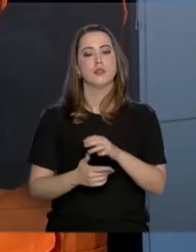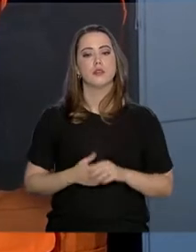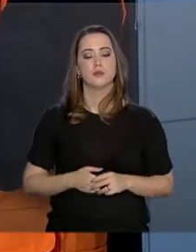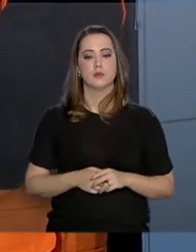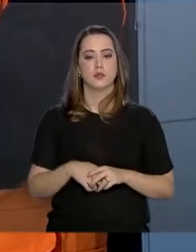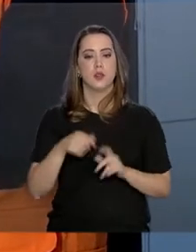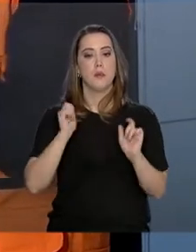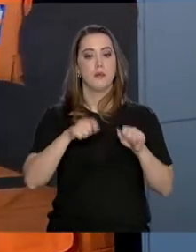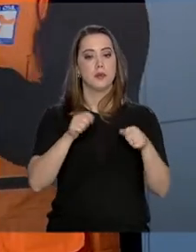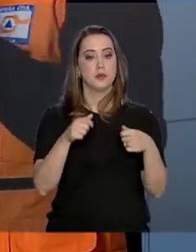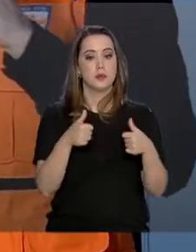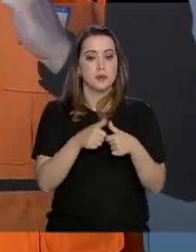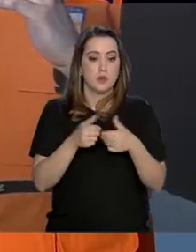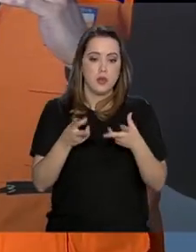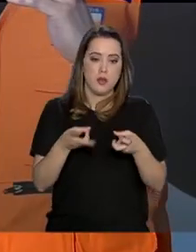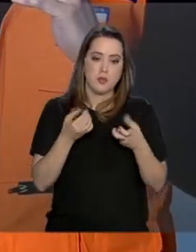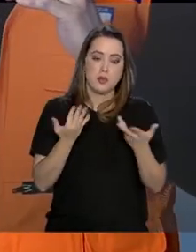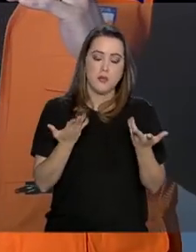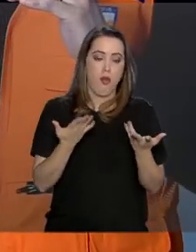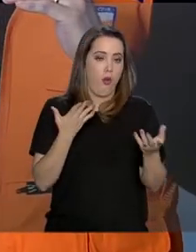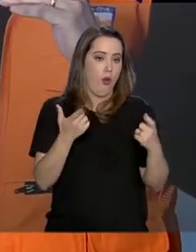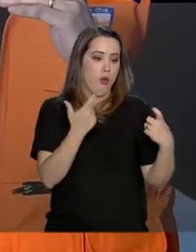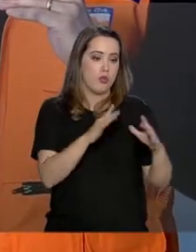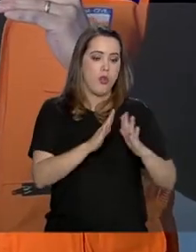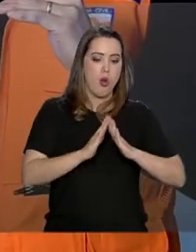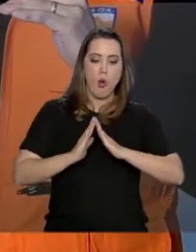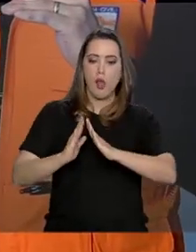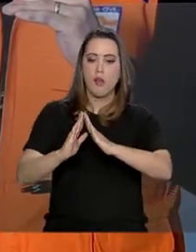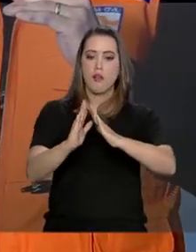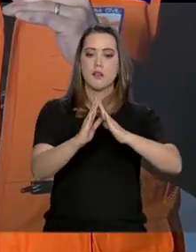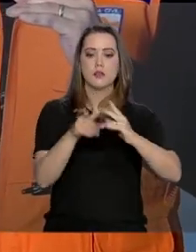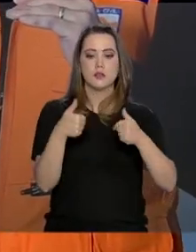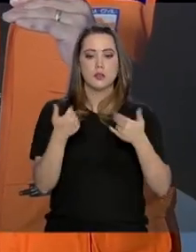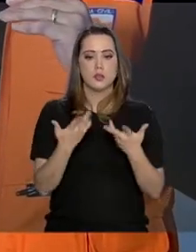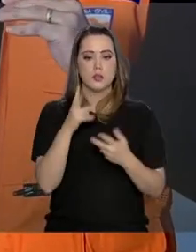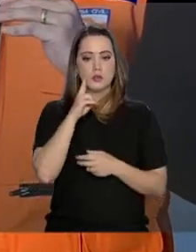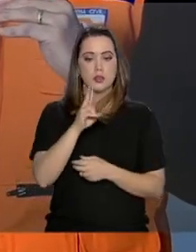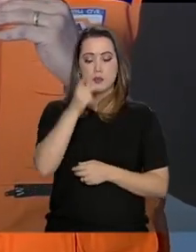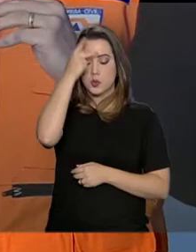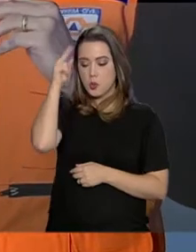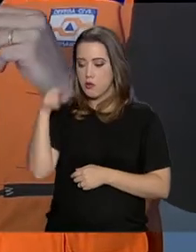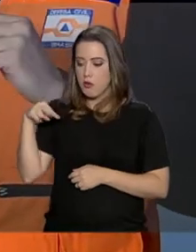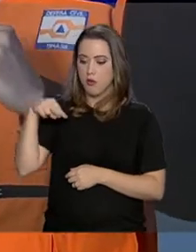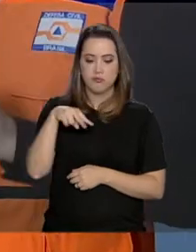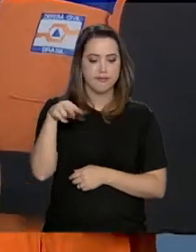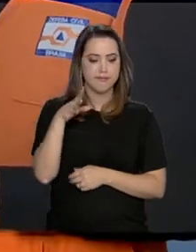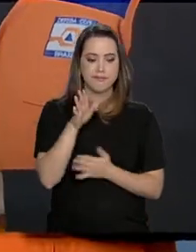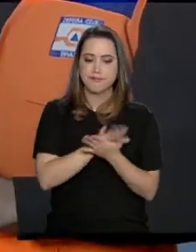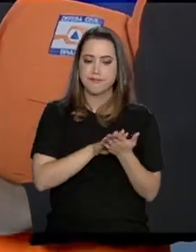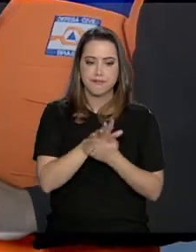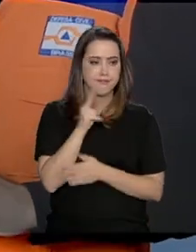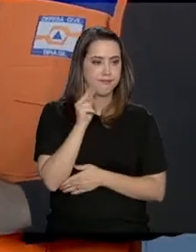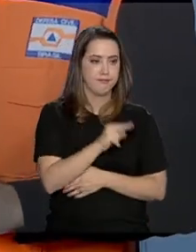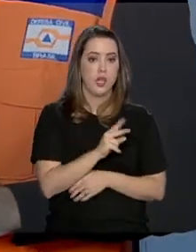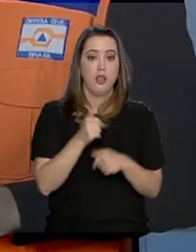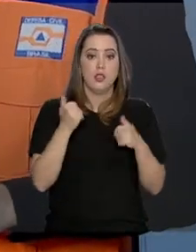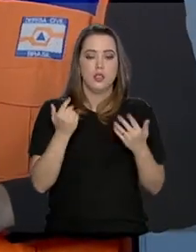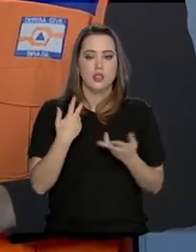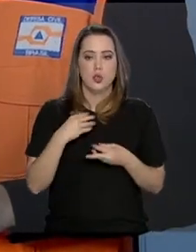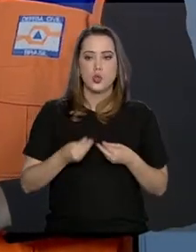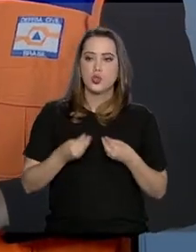que agora estão embaixo da lama e não conseguem ser vistas pelas equipes de salvamento. Desta forma, nós